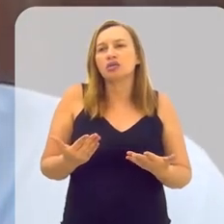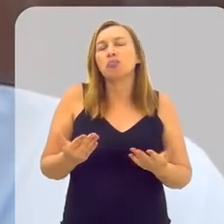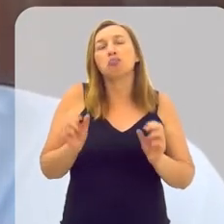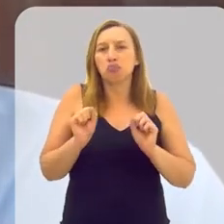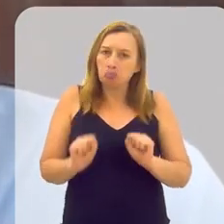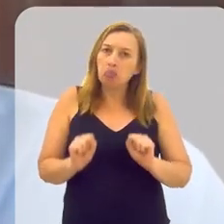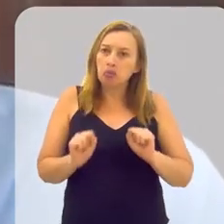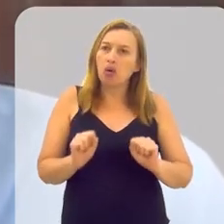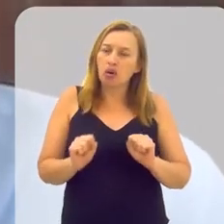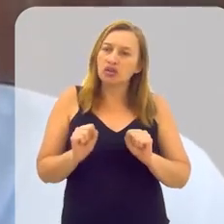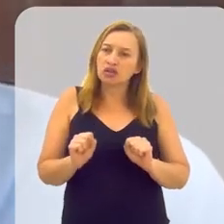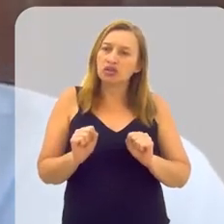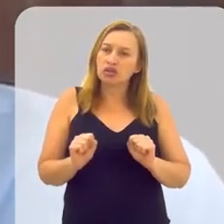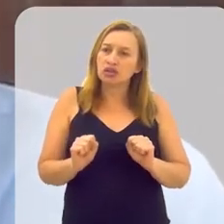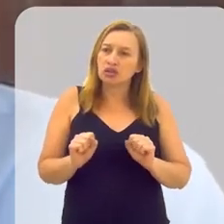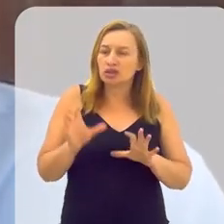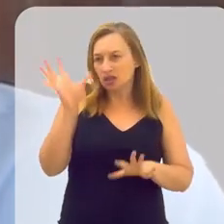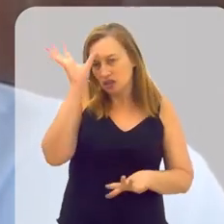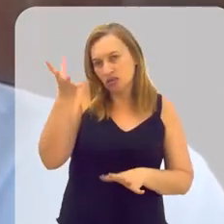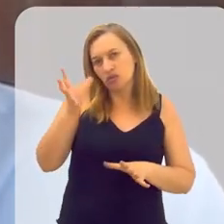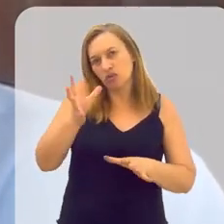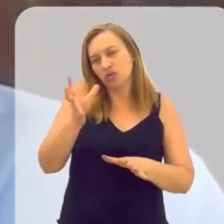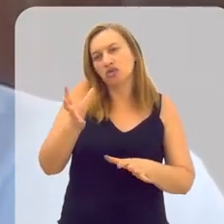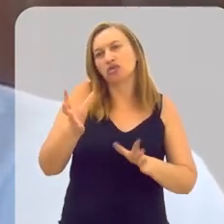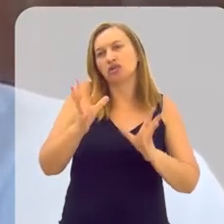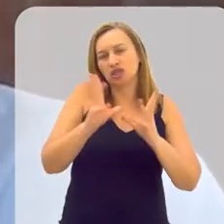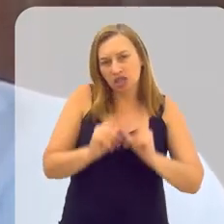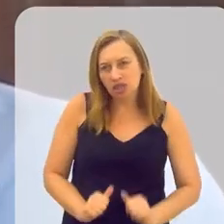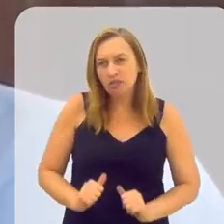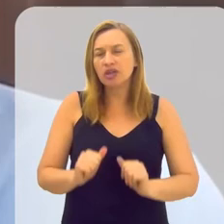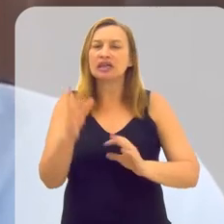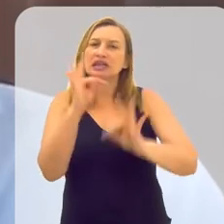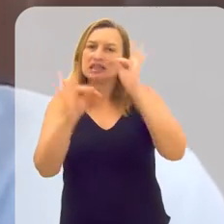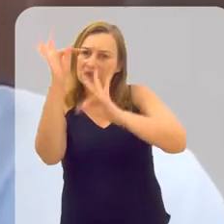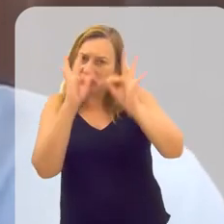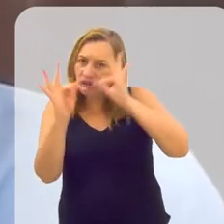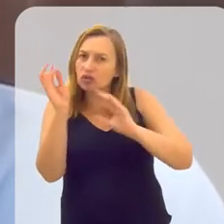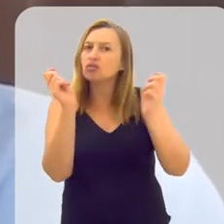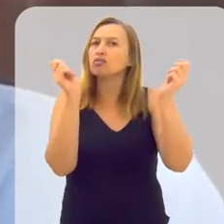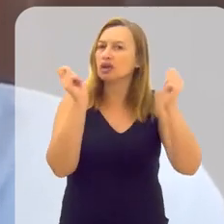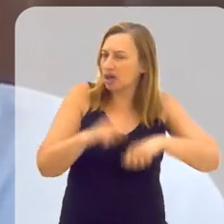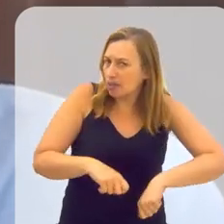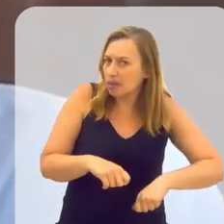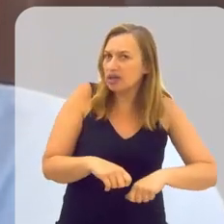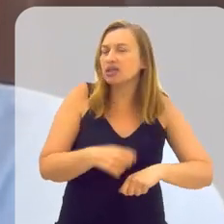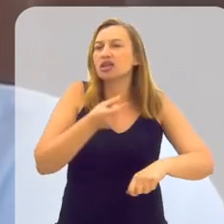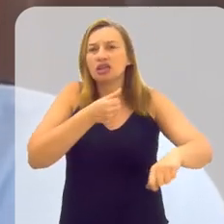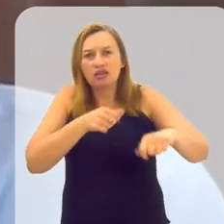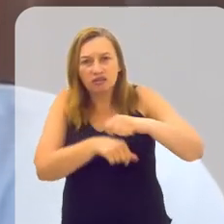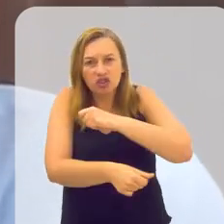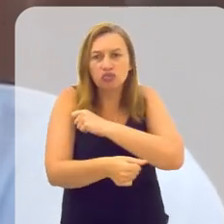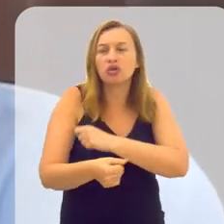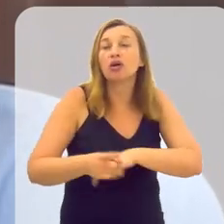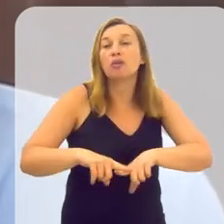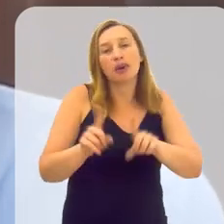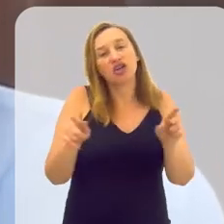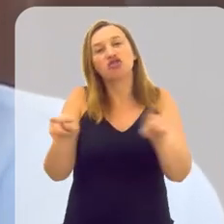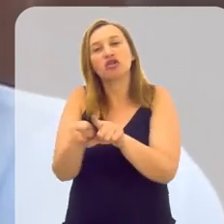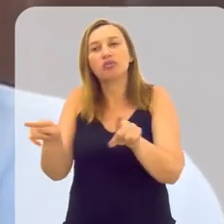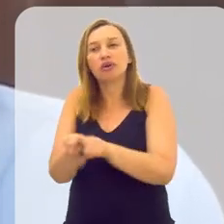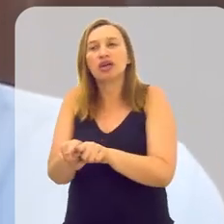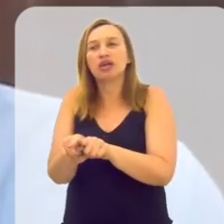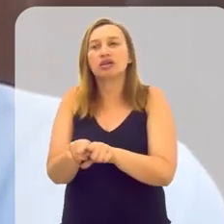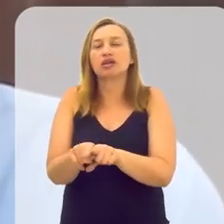isso pode ser através de soluções inovadoras, desenvolvimento tecnológico, de capacitação, de investimentos,